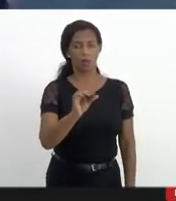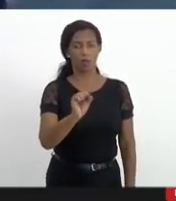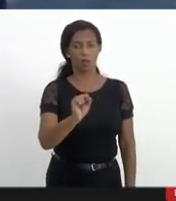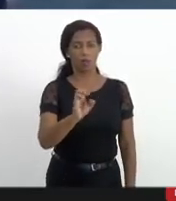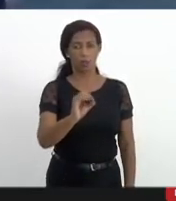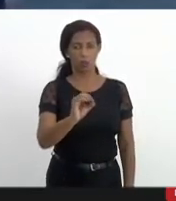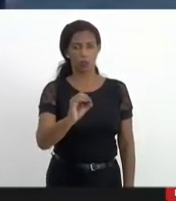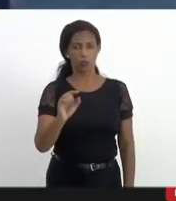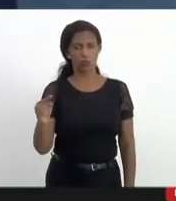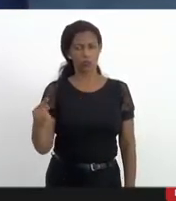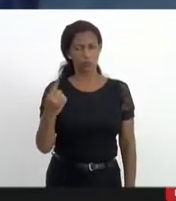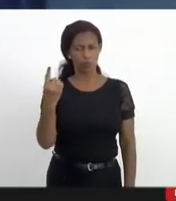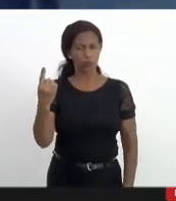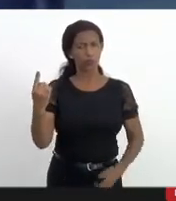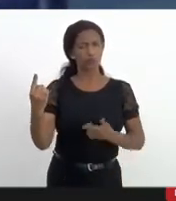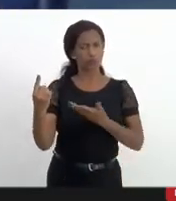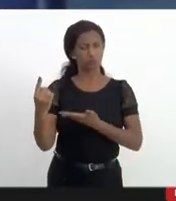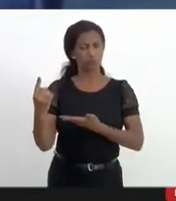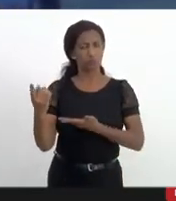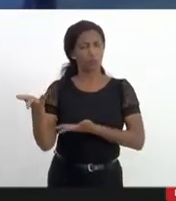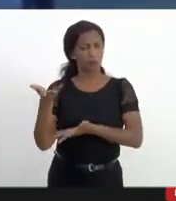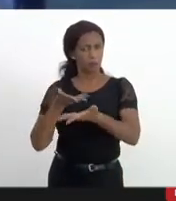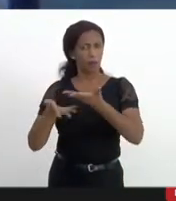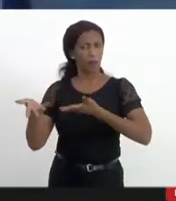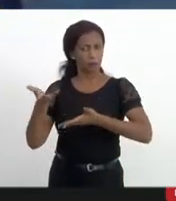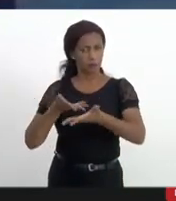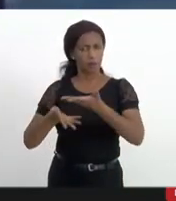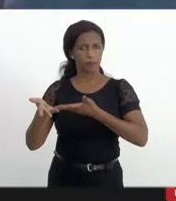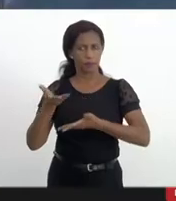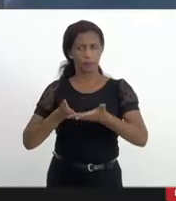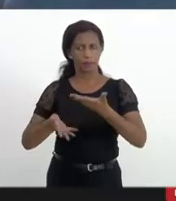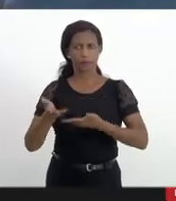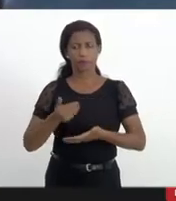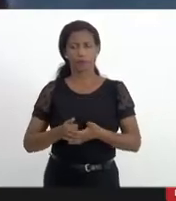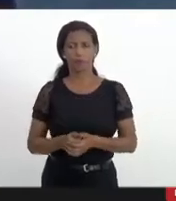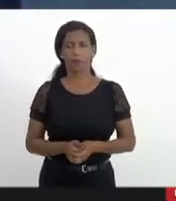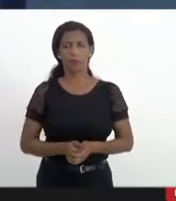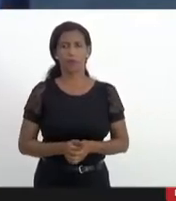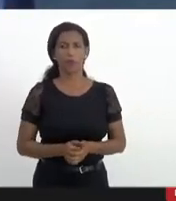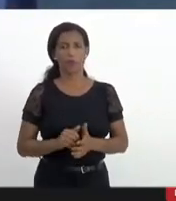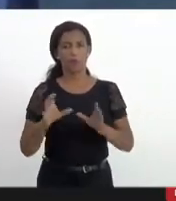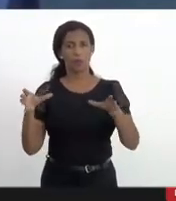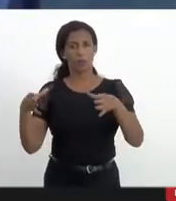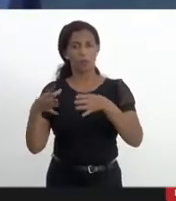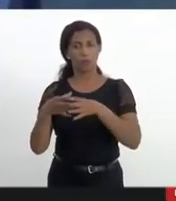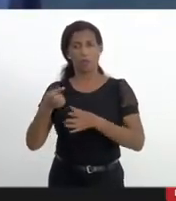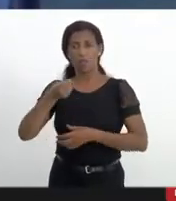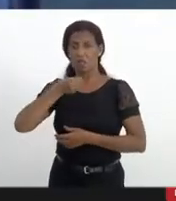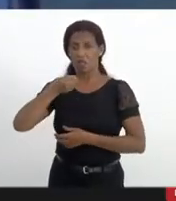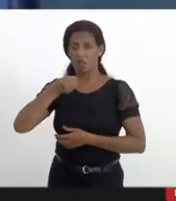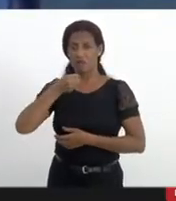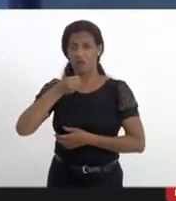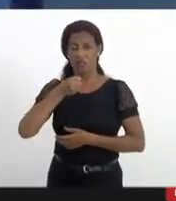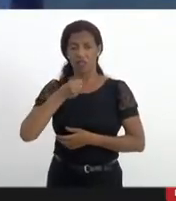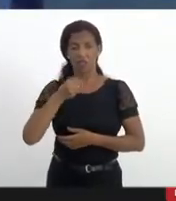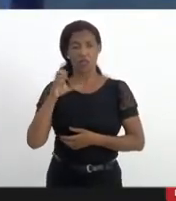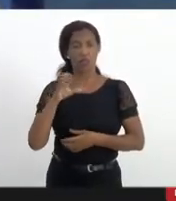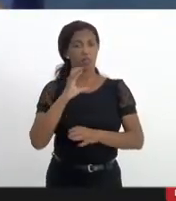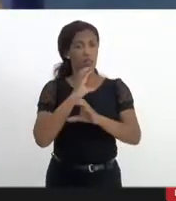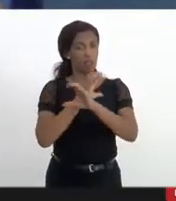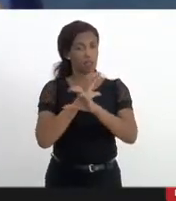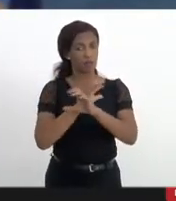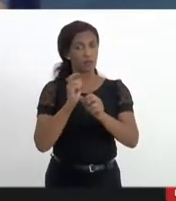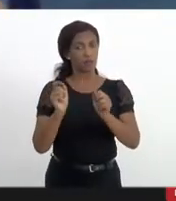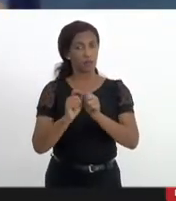ouvidos que participou da coletiva de imprensa que a Civil fez ainda no dia da operação